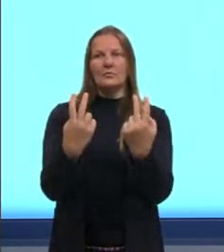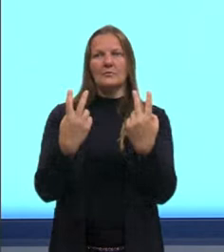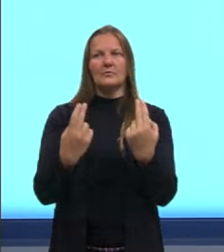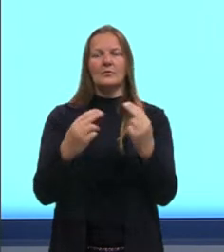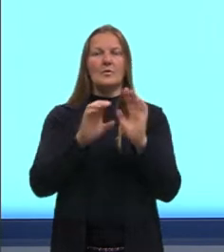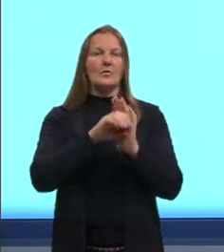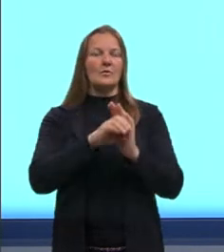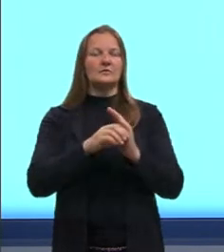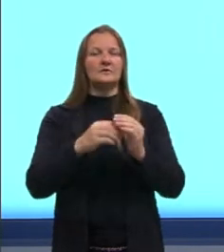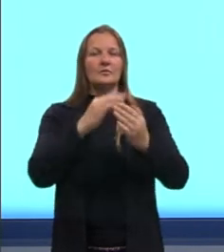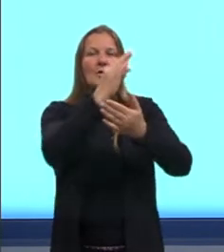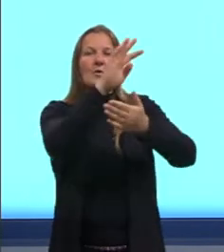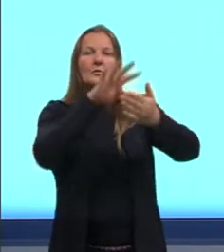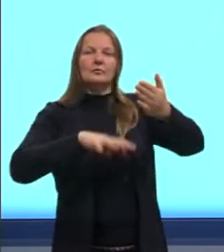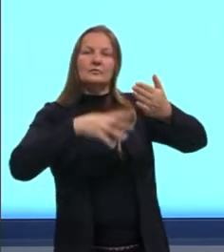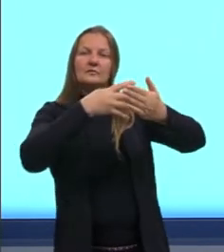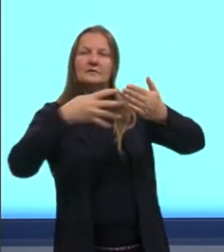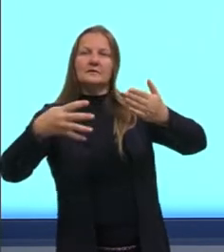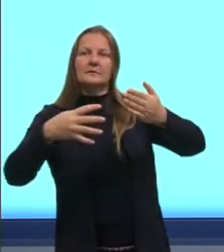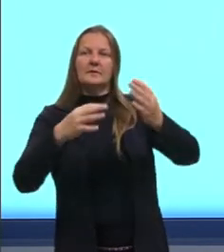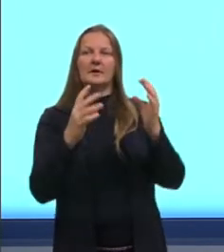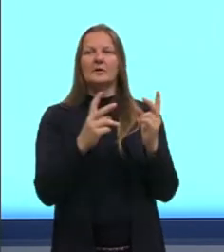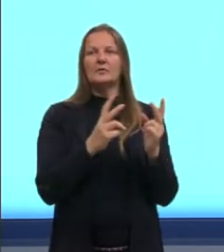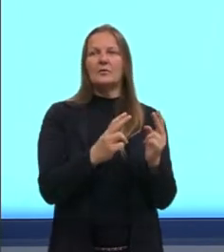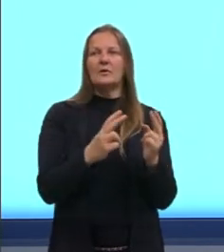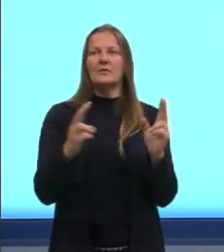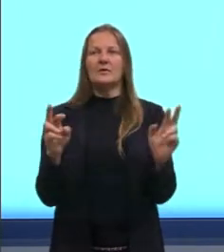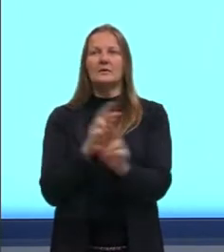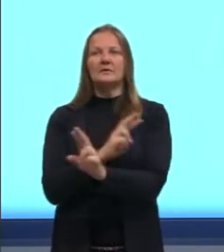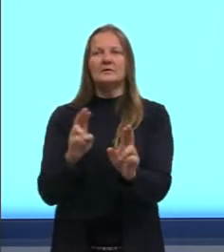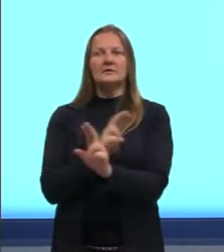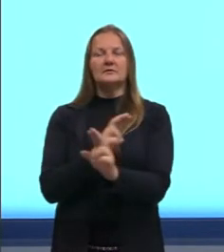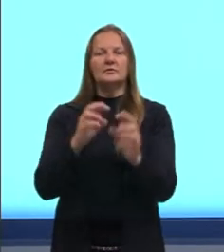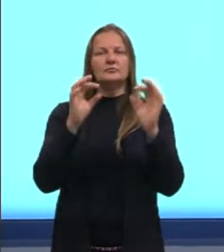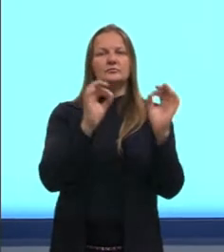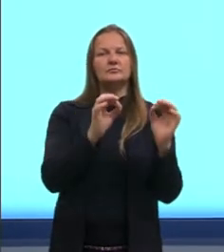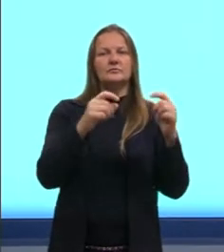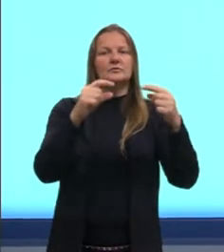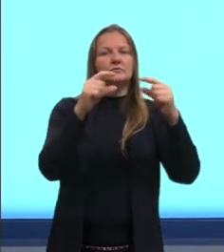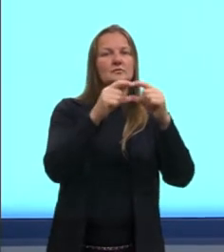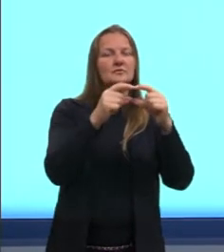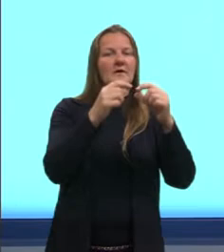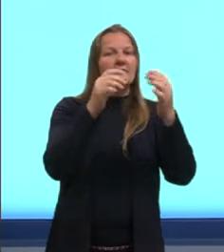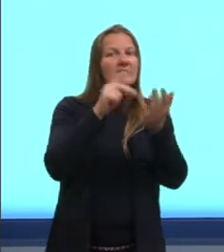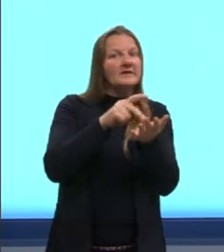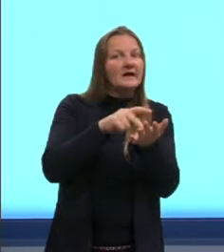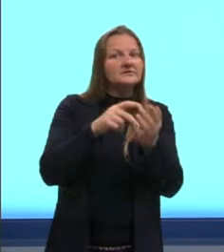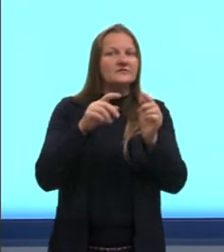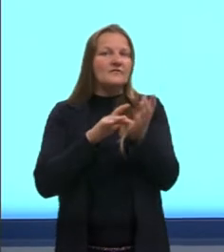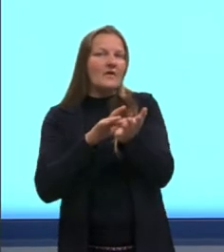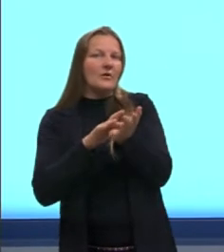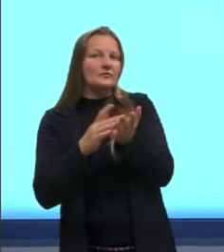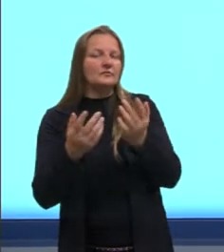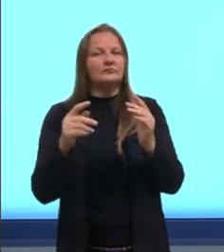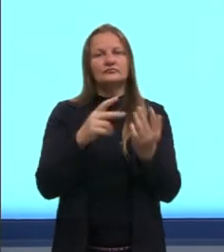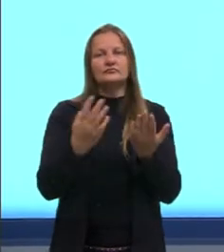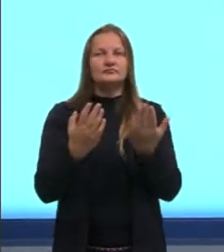nós chamamos de tabela, verdade, trazendo essa relação. As sentenças são verdadeiras, são falsas.